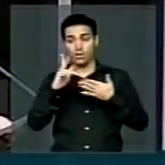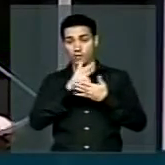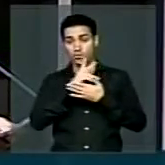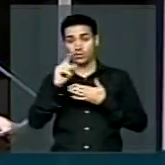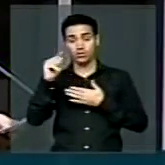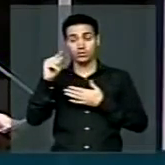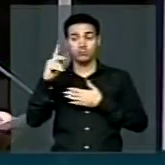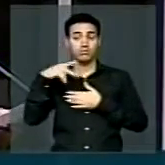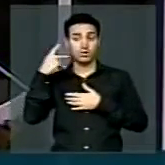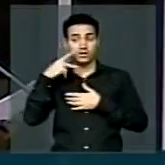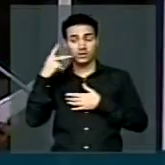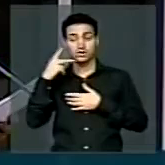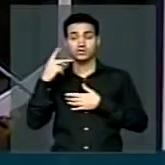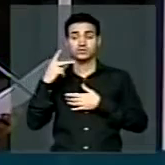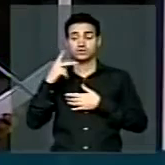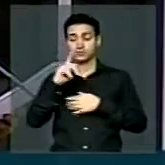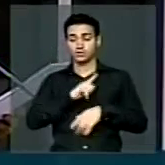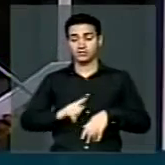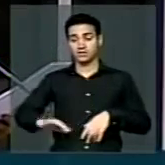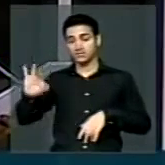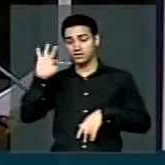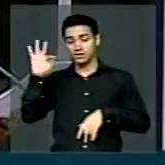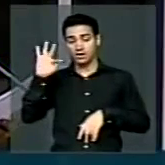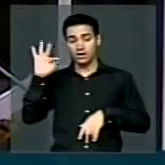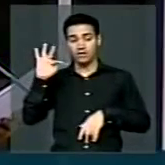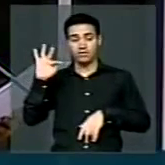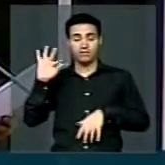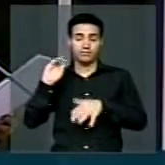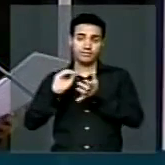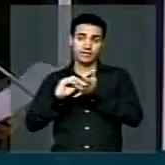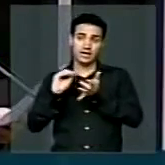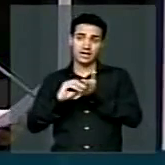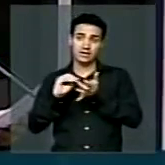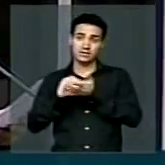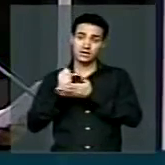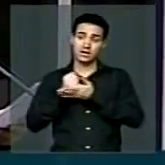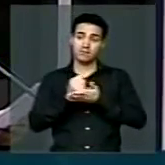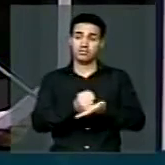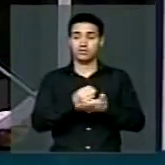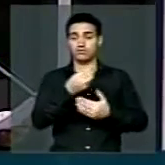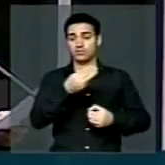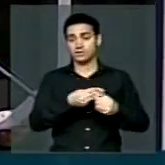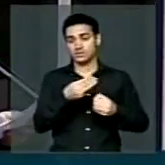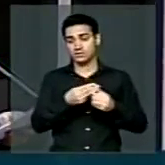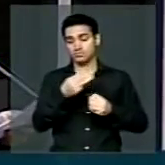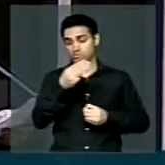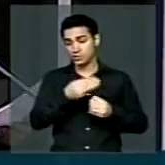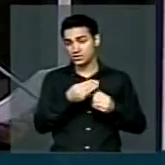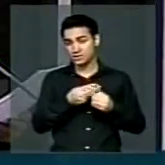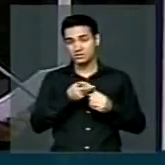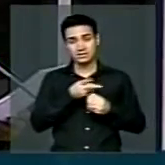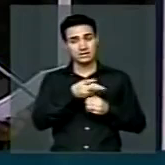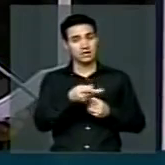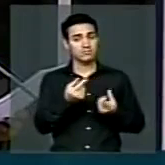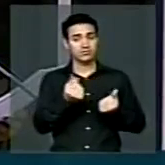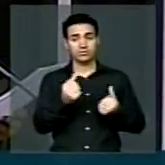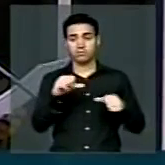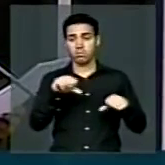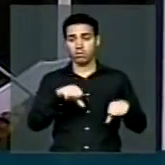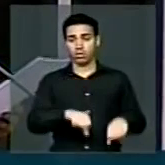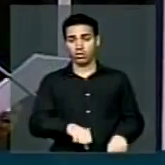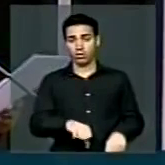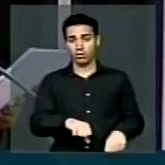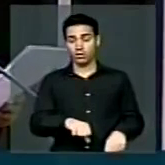especial poderes político e econômico da União, em detrimento dos municípios brasileiros que vivem sempre na penúria. É quase